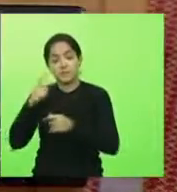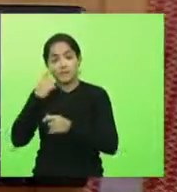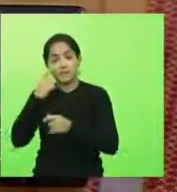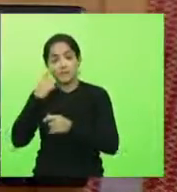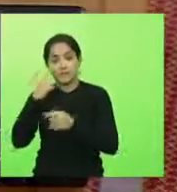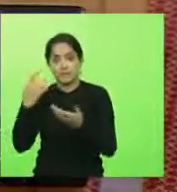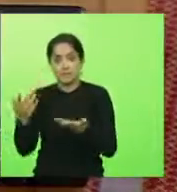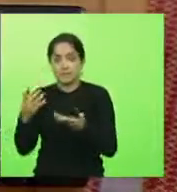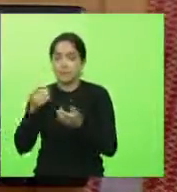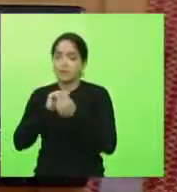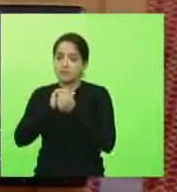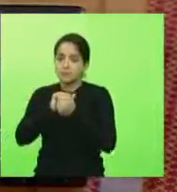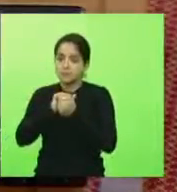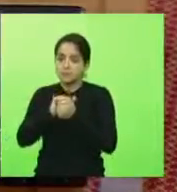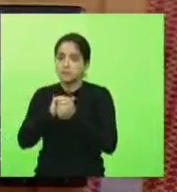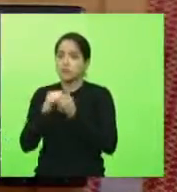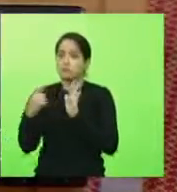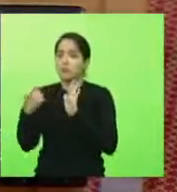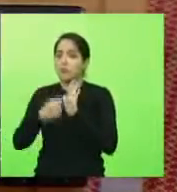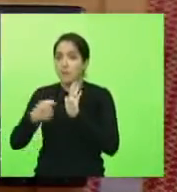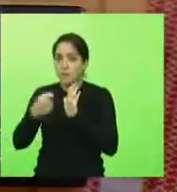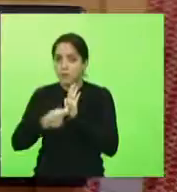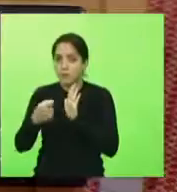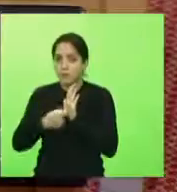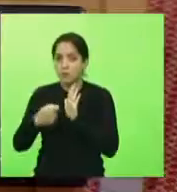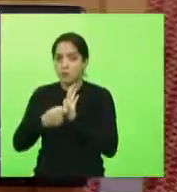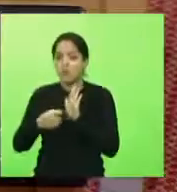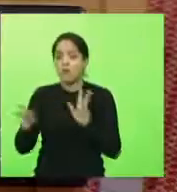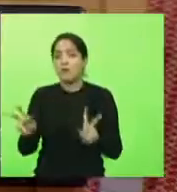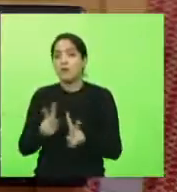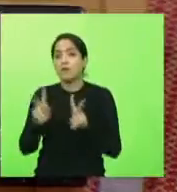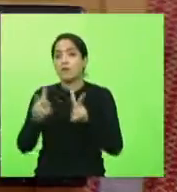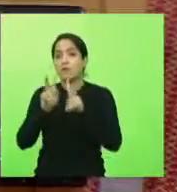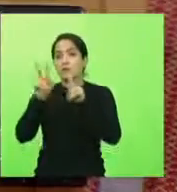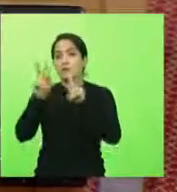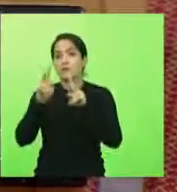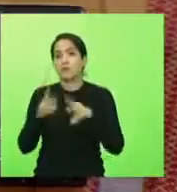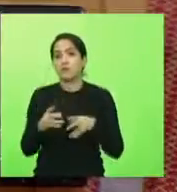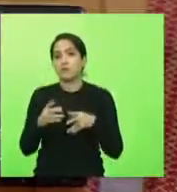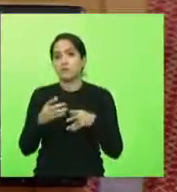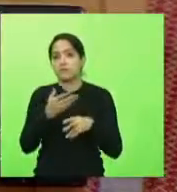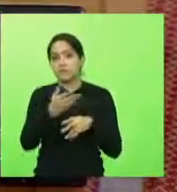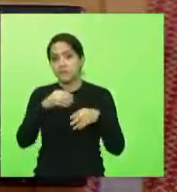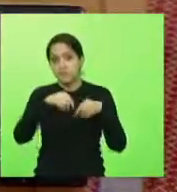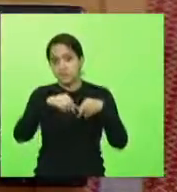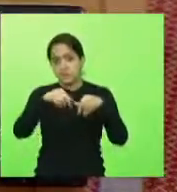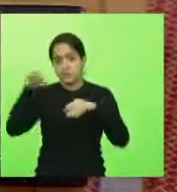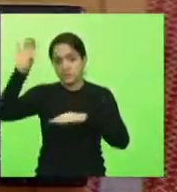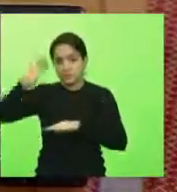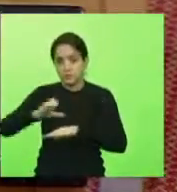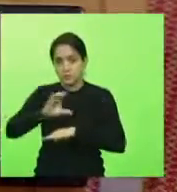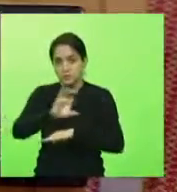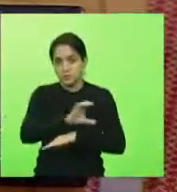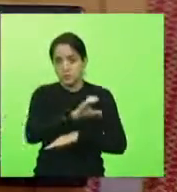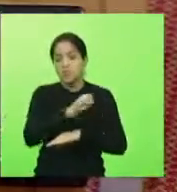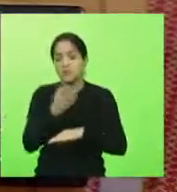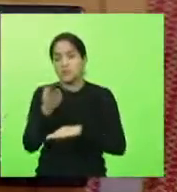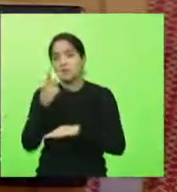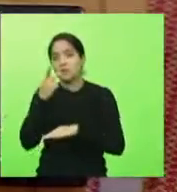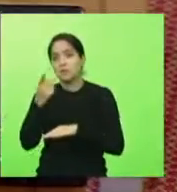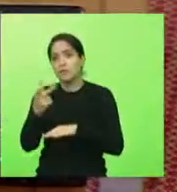juntos nessa luta pela valorização do porto seco de Dionísio Serqueira e, como disse,